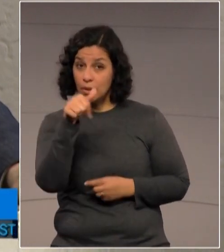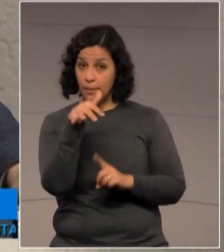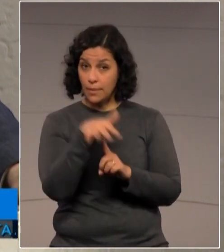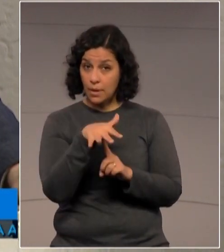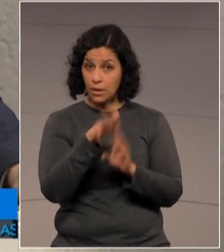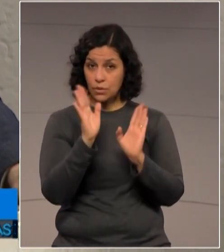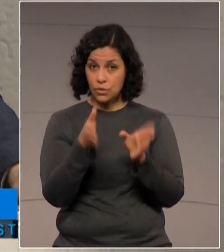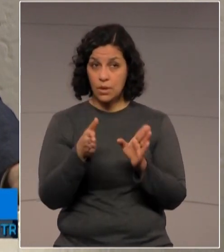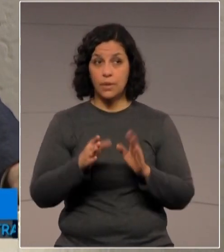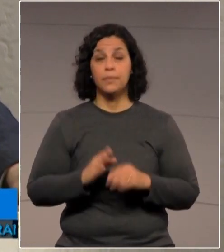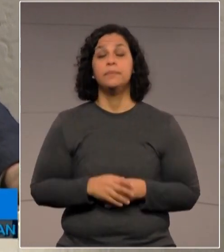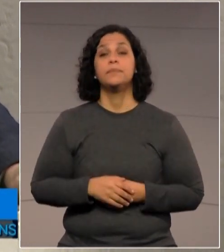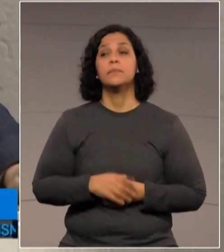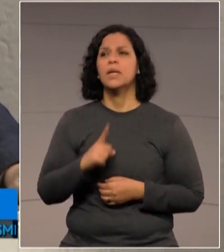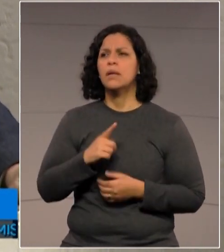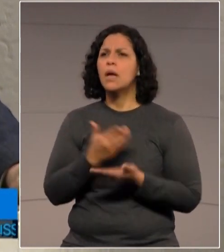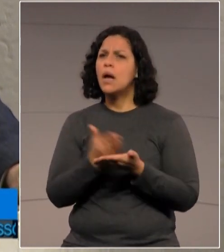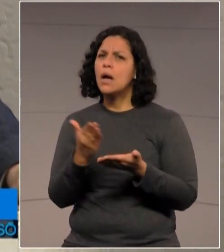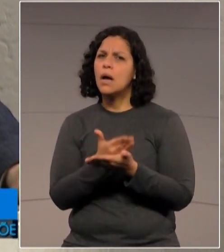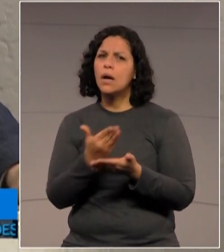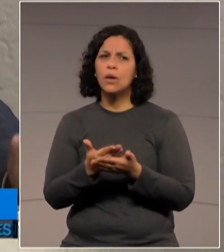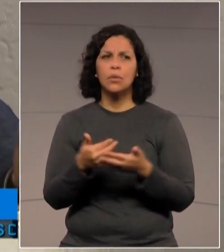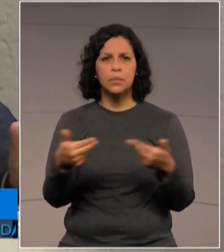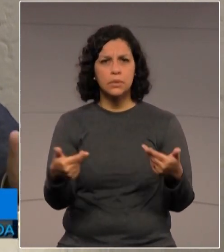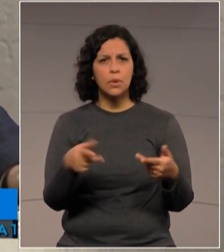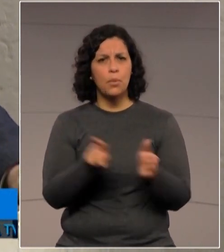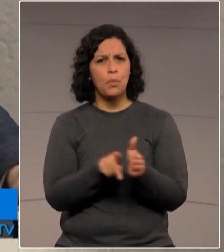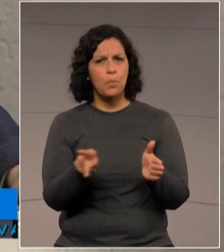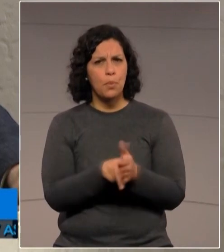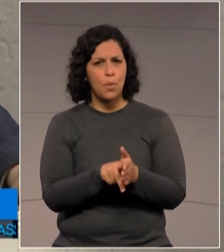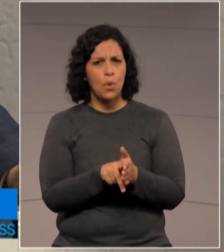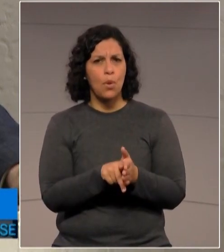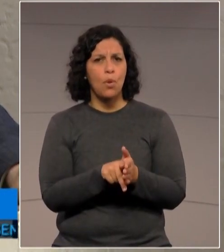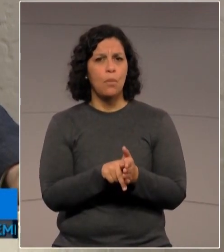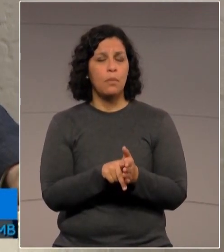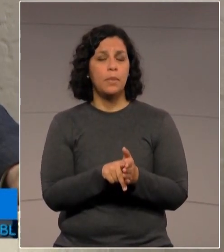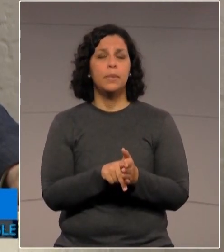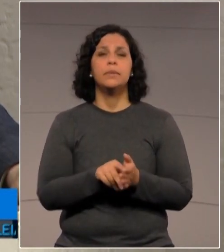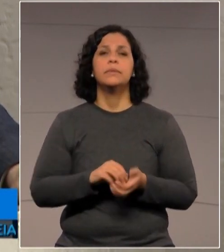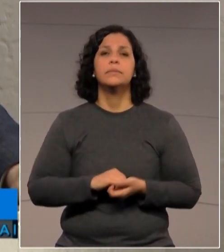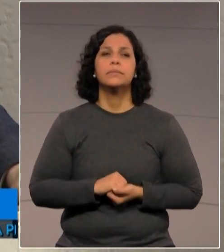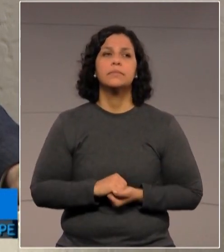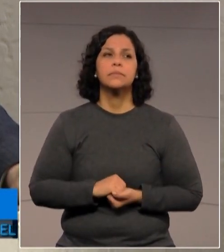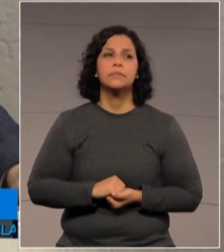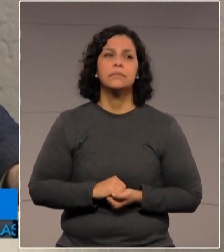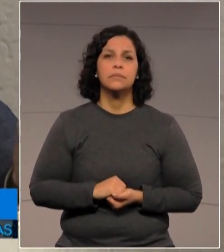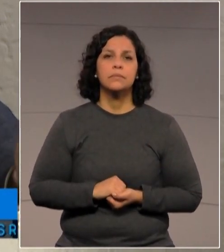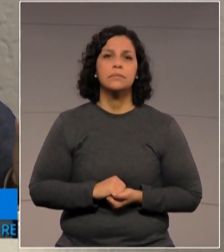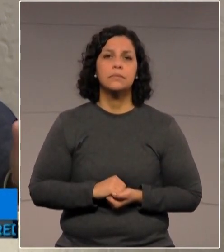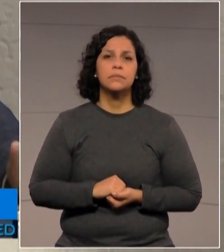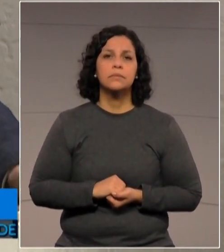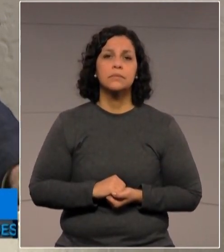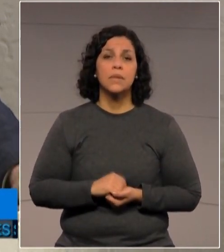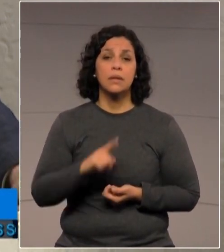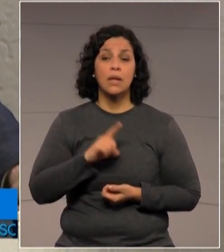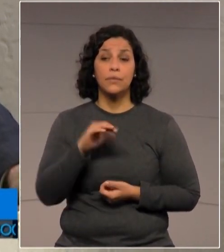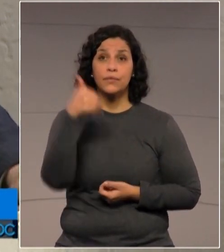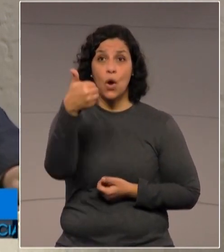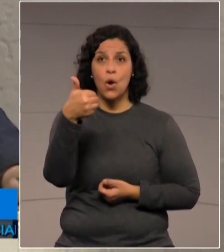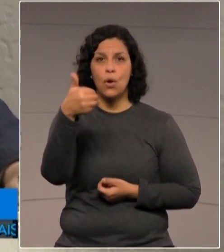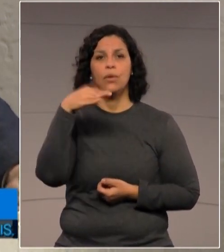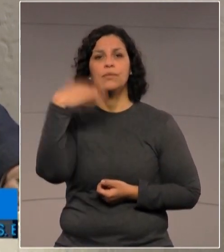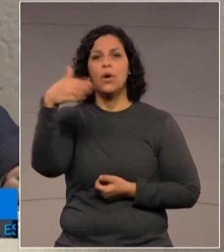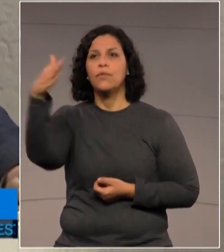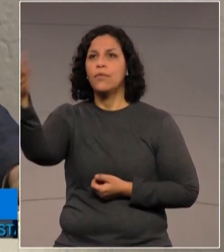apesar de serem casos que foram não autóctones, fora do nosso estado